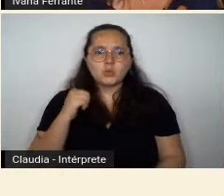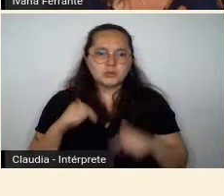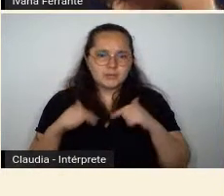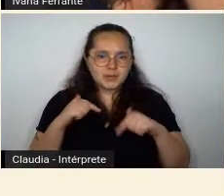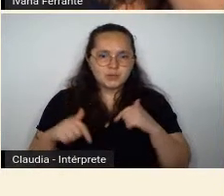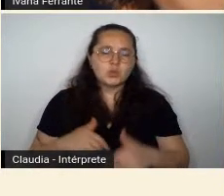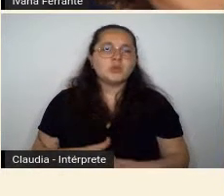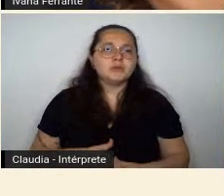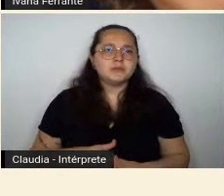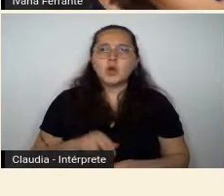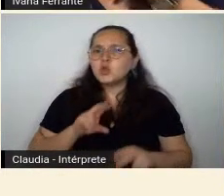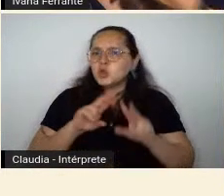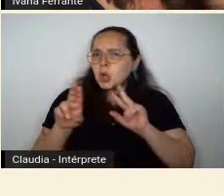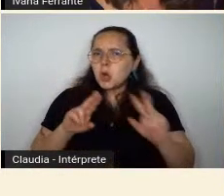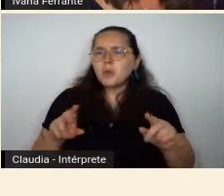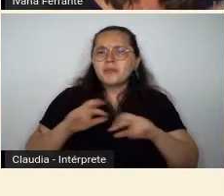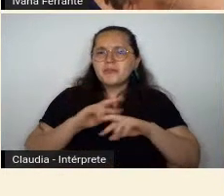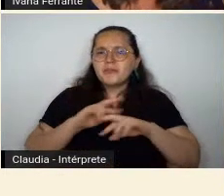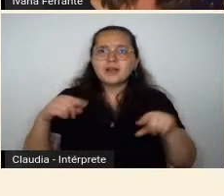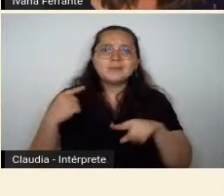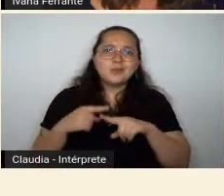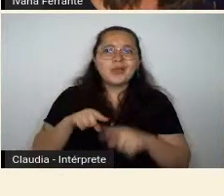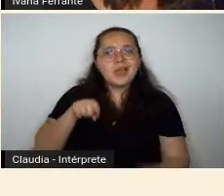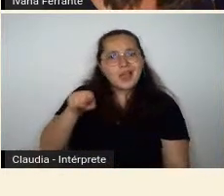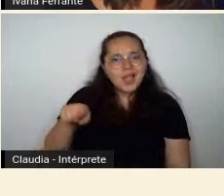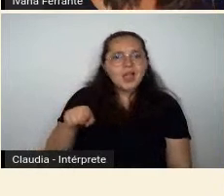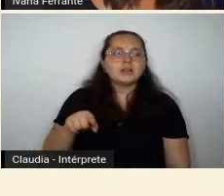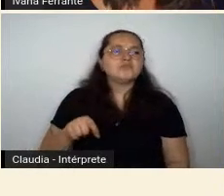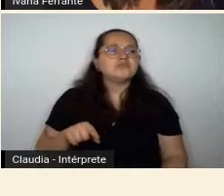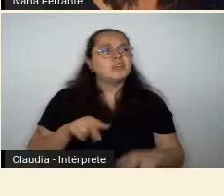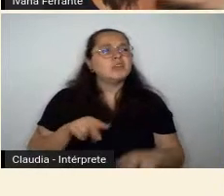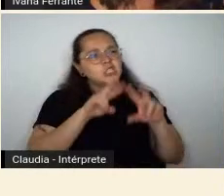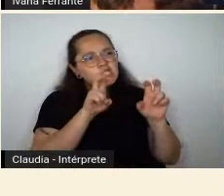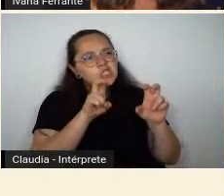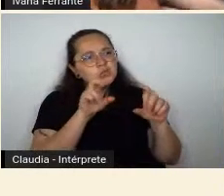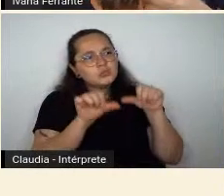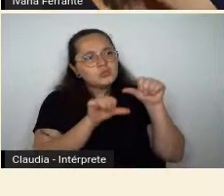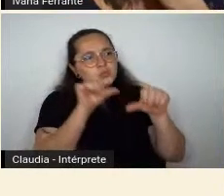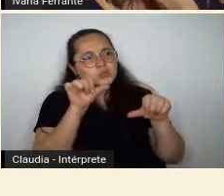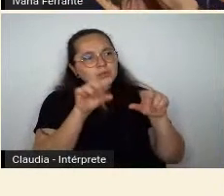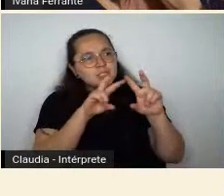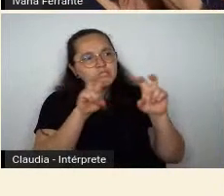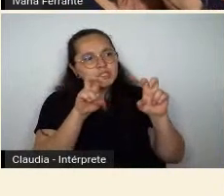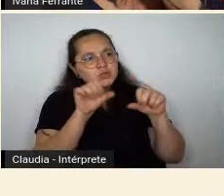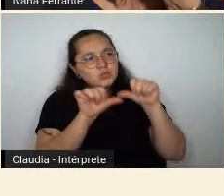porque ela foi mudando de nome com o tempo.